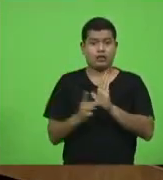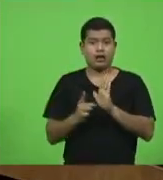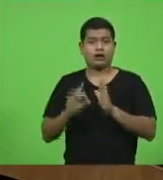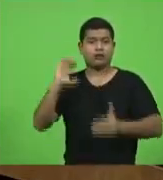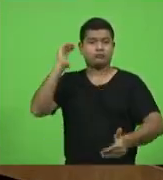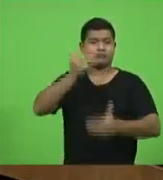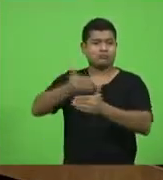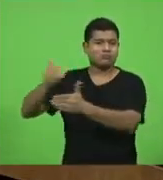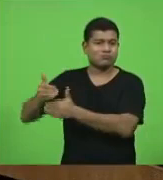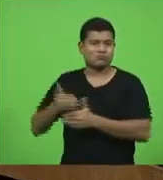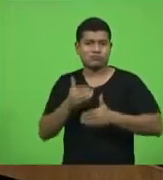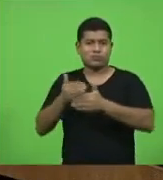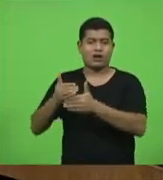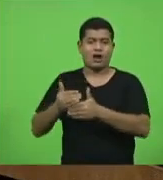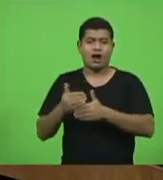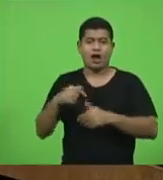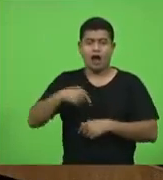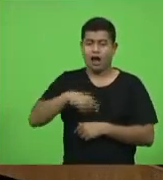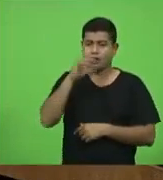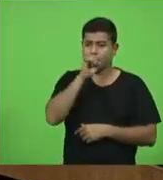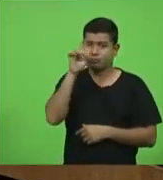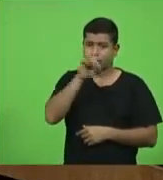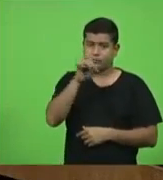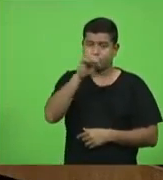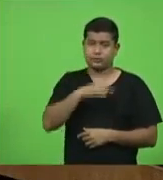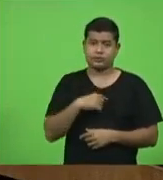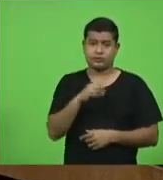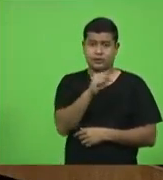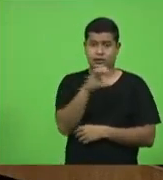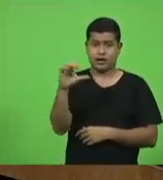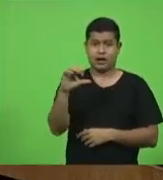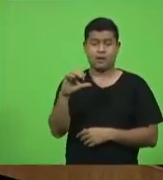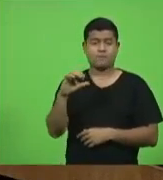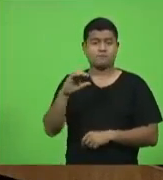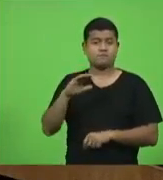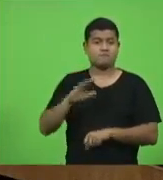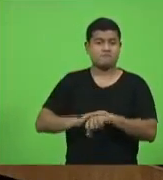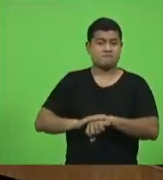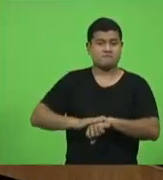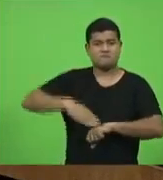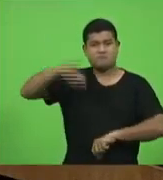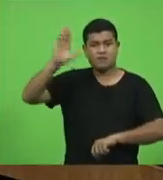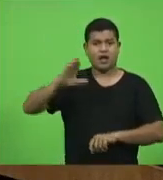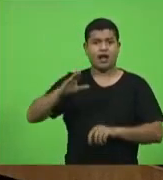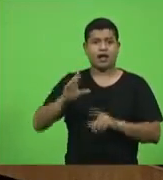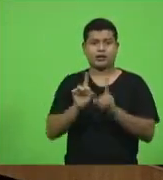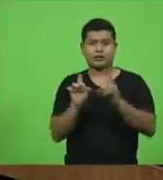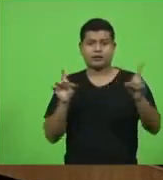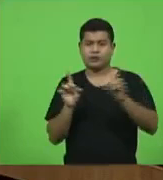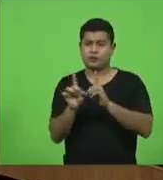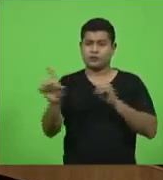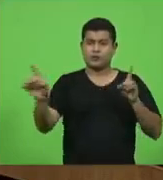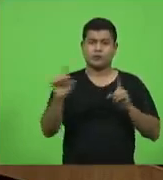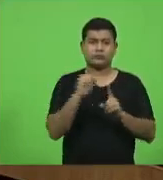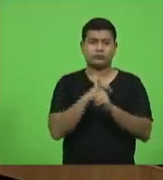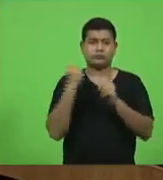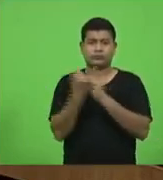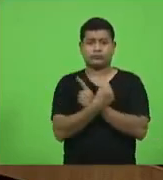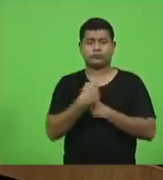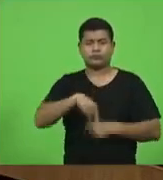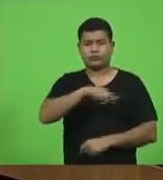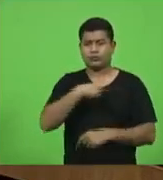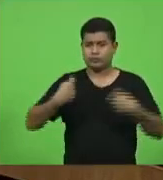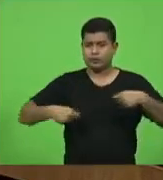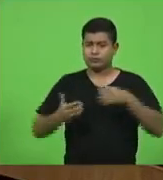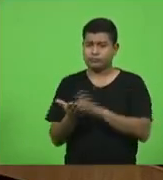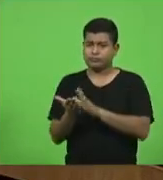final de semana aqui em Santa Catarina Santa Catarina foi o estado que teve o maior isolamento social e aí a gente tem que parabenizar